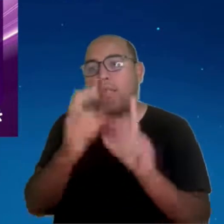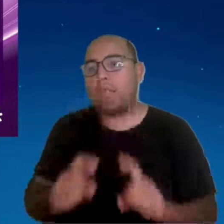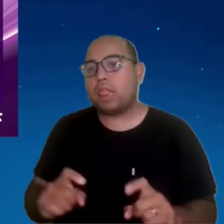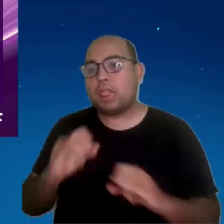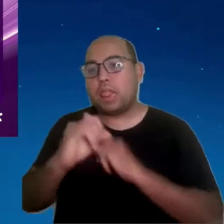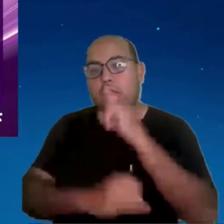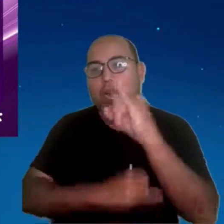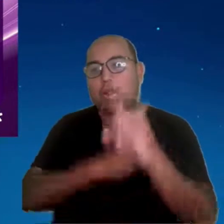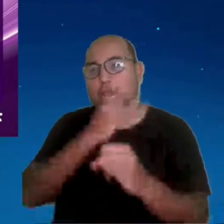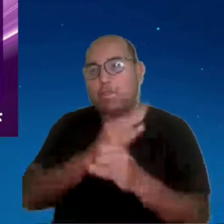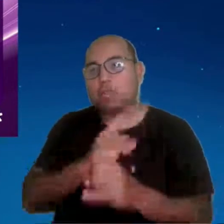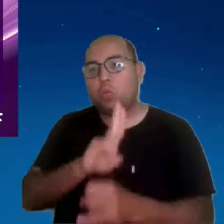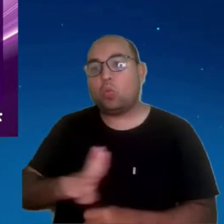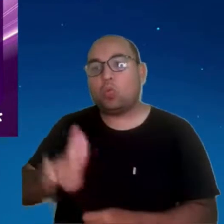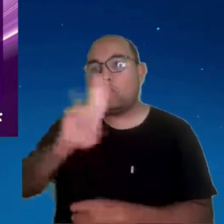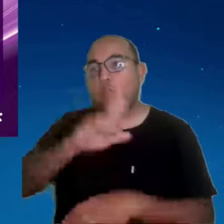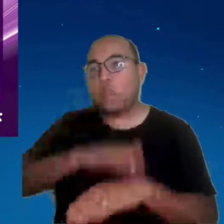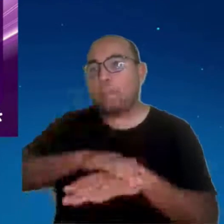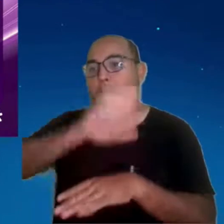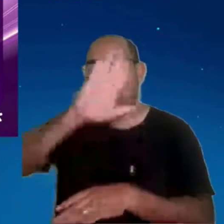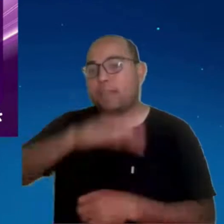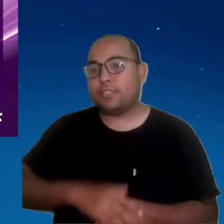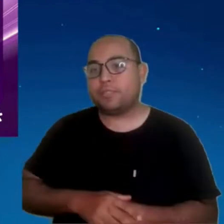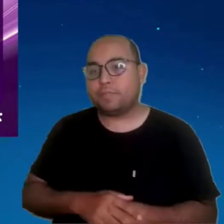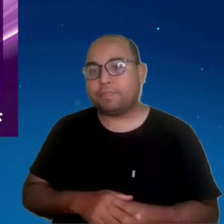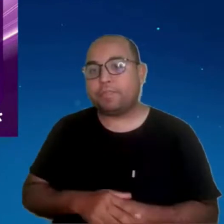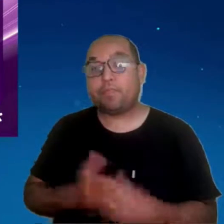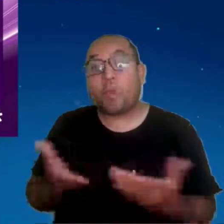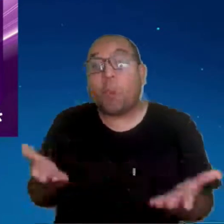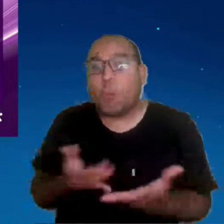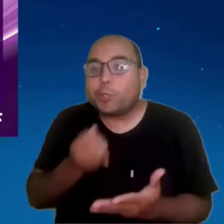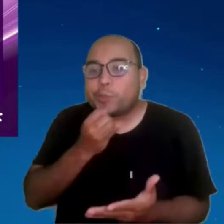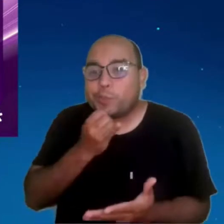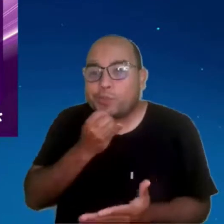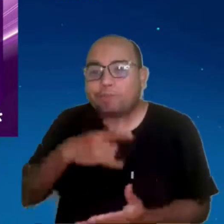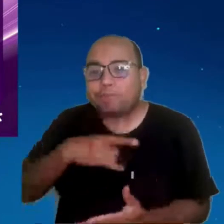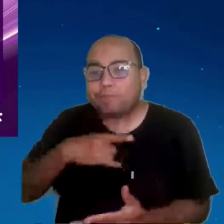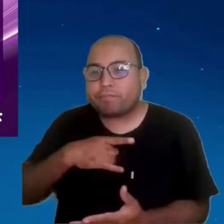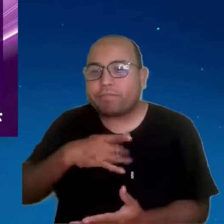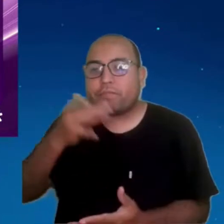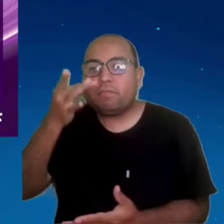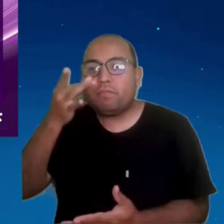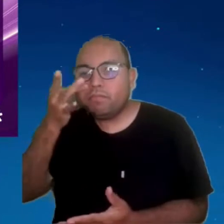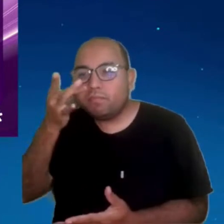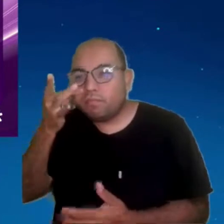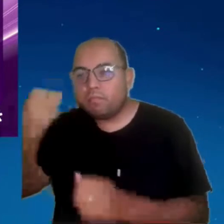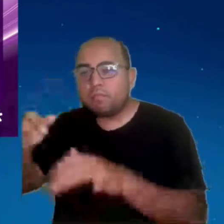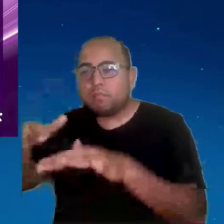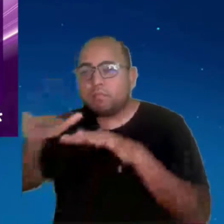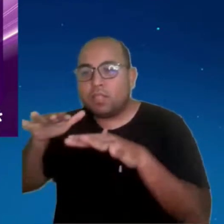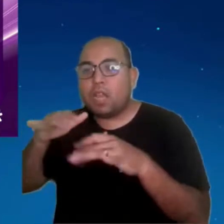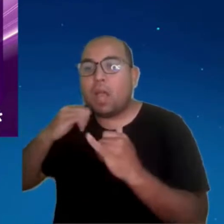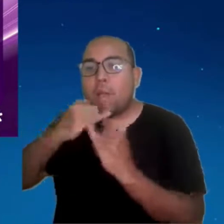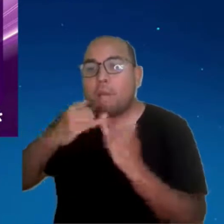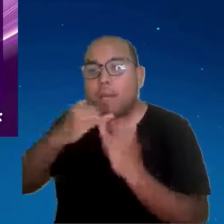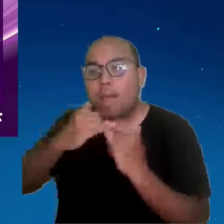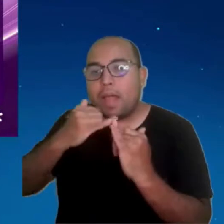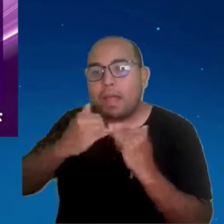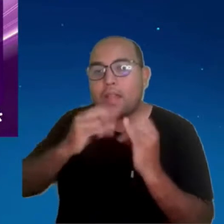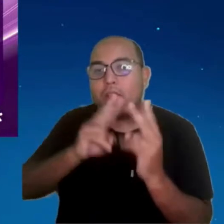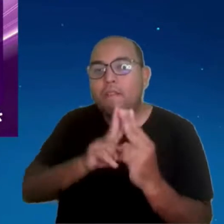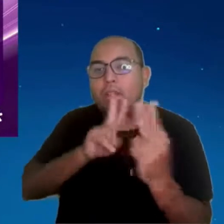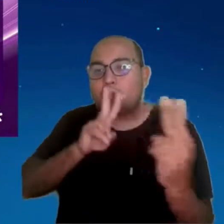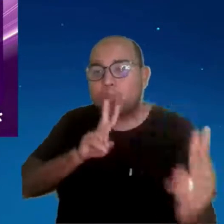e online. Mas agora tem o presencial e tem online. Então, o mundo cada vez está mais online, o mundo cada vez mais conectado,